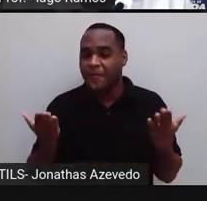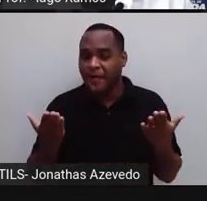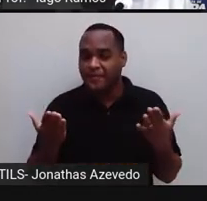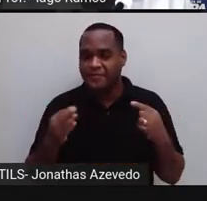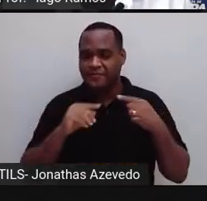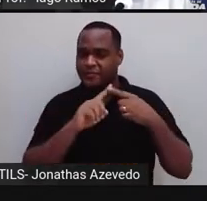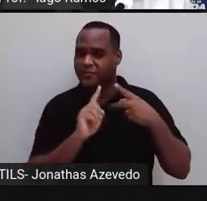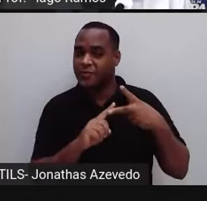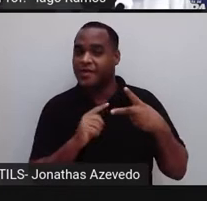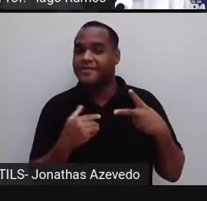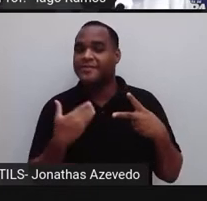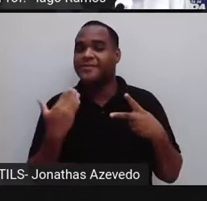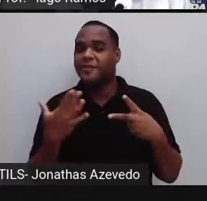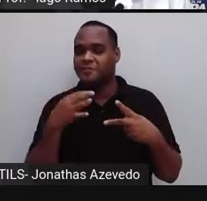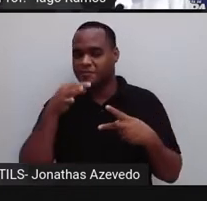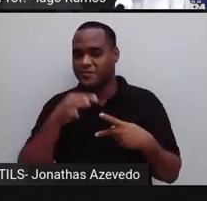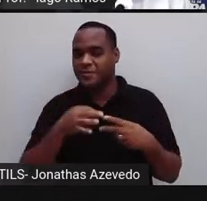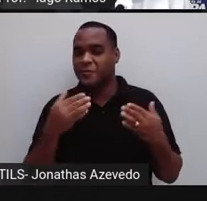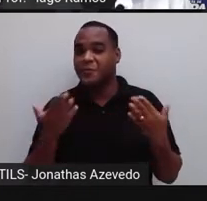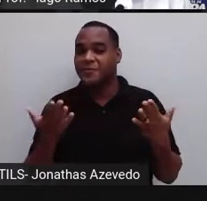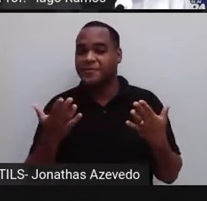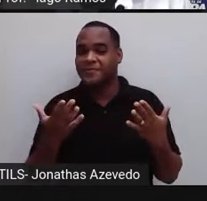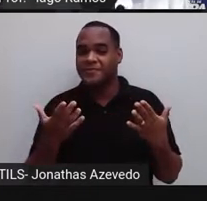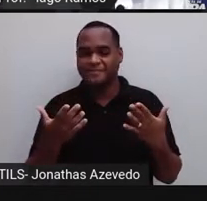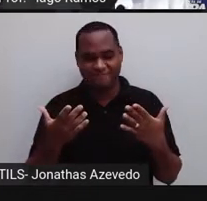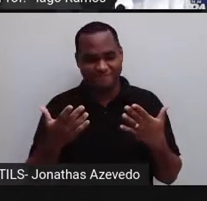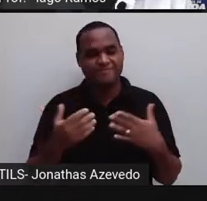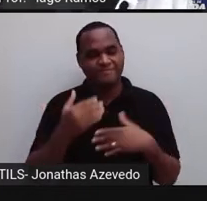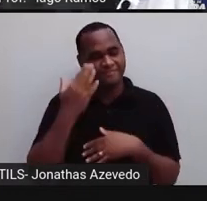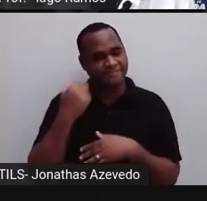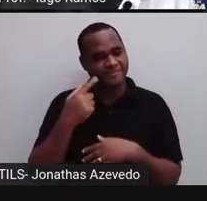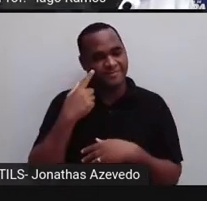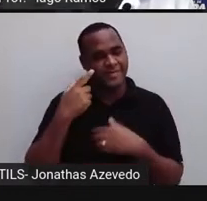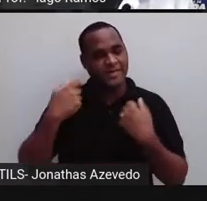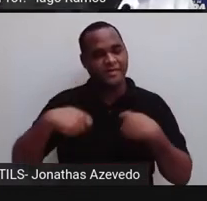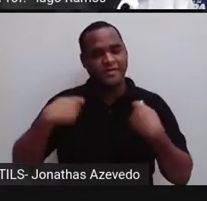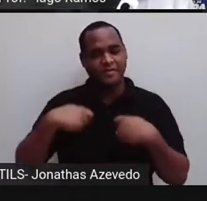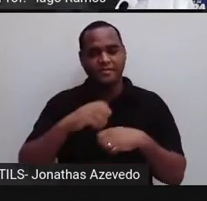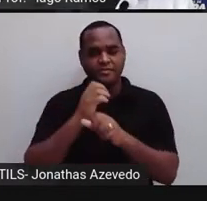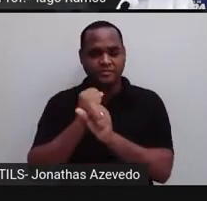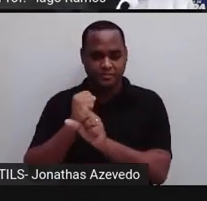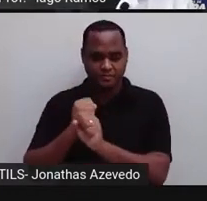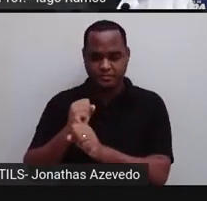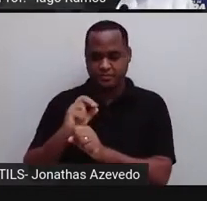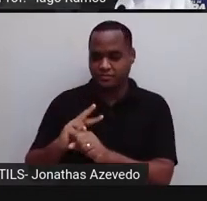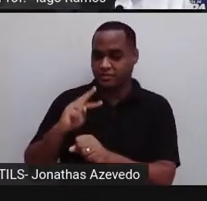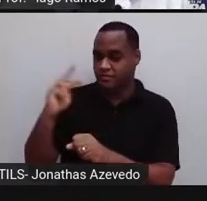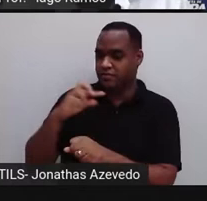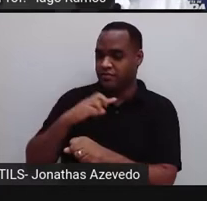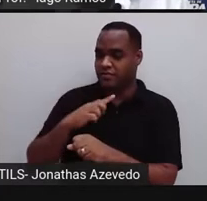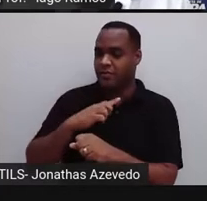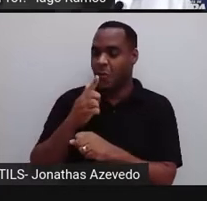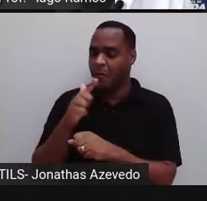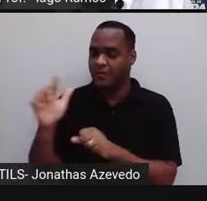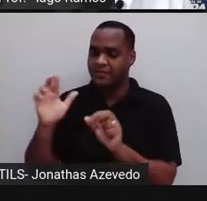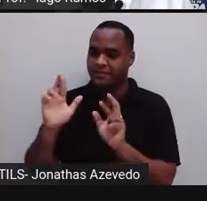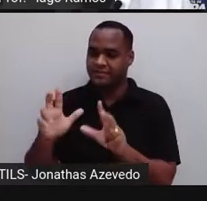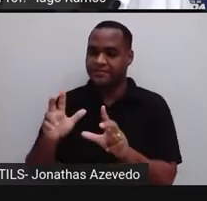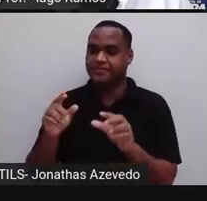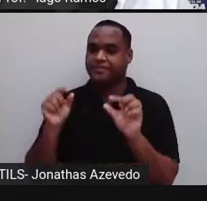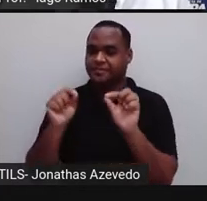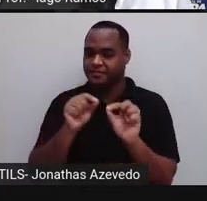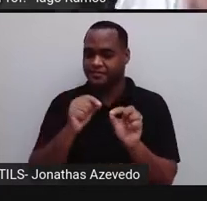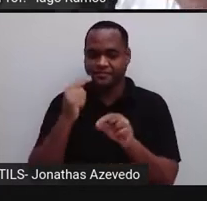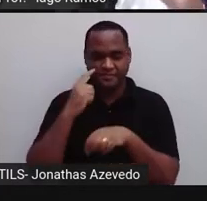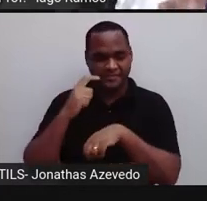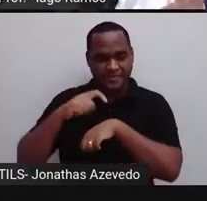alternativas é a correta, quando a gente fala em calcular potenciação de outra potenciação. Tempo